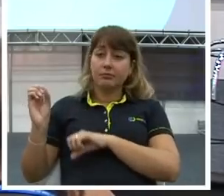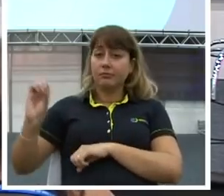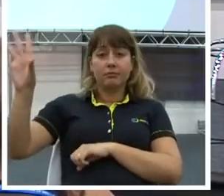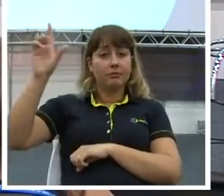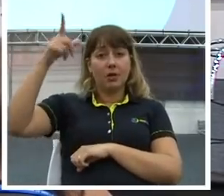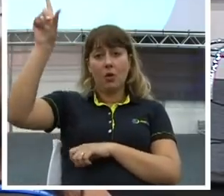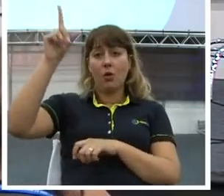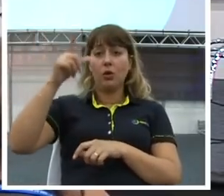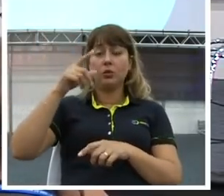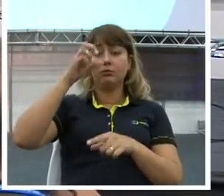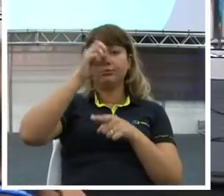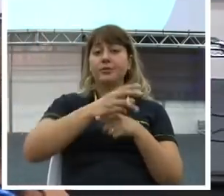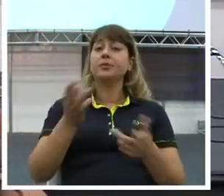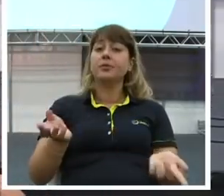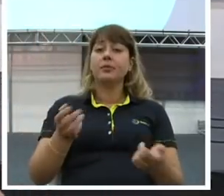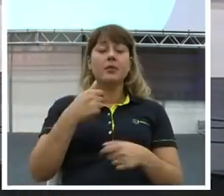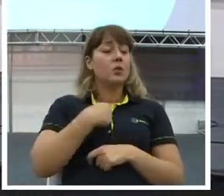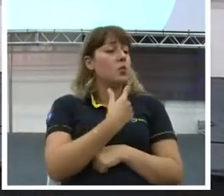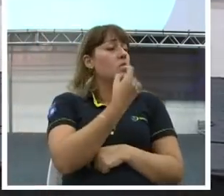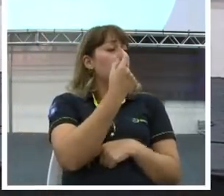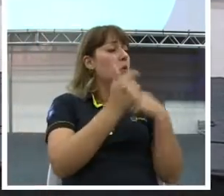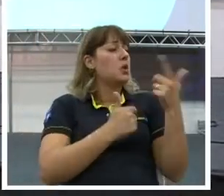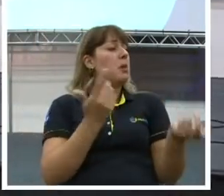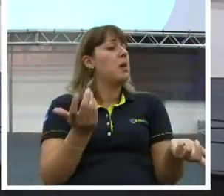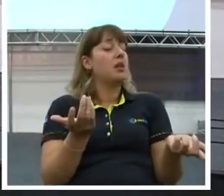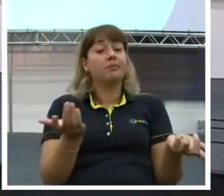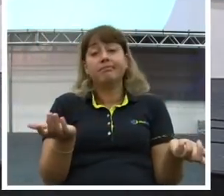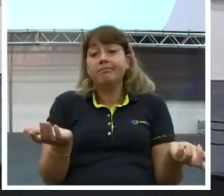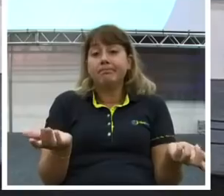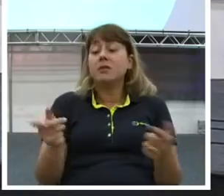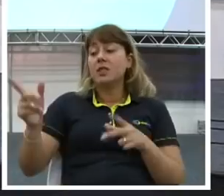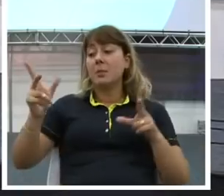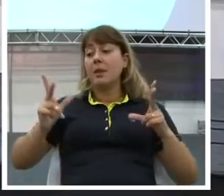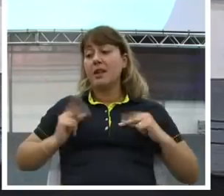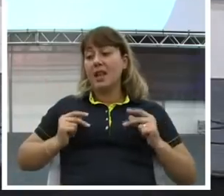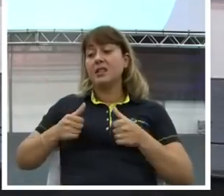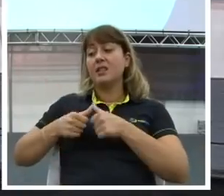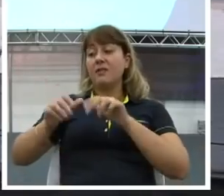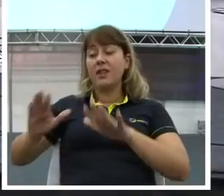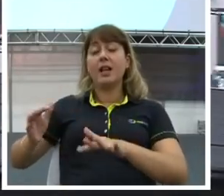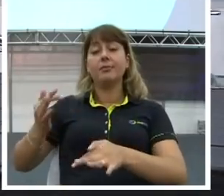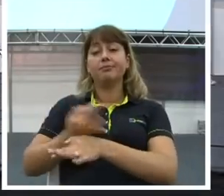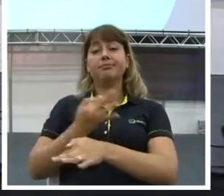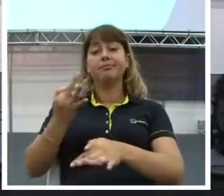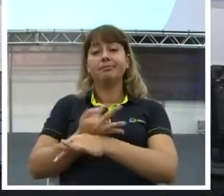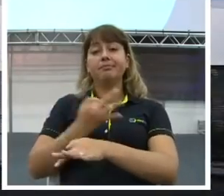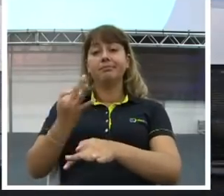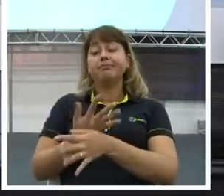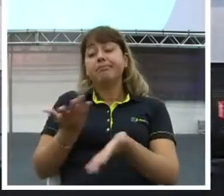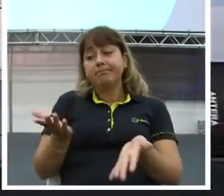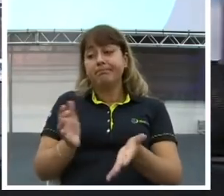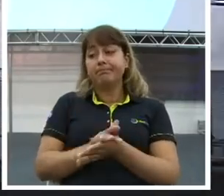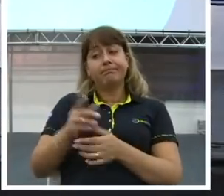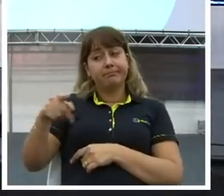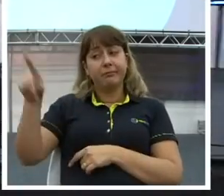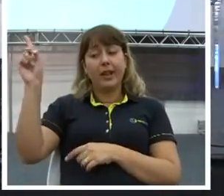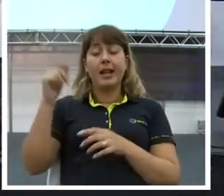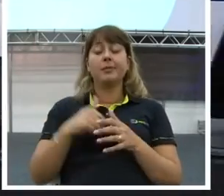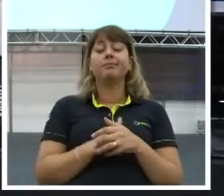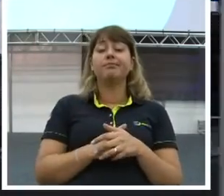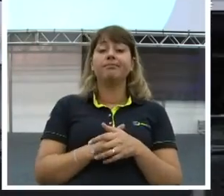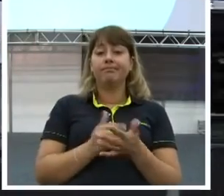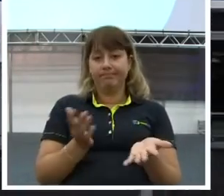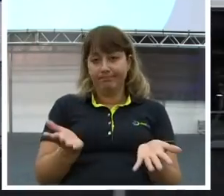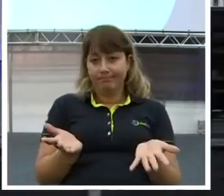Aí você vai falar, é porque é o único emprego que eu tenho. Então é única coisa que você merece. Porque ninguém está te pagando mais lá fora, que se tivesse você já tinha ido.